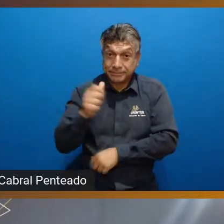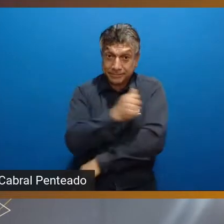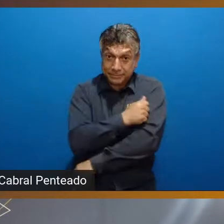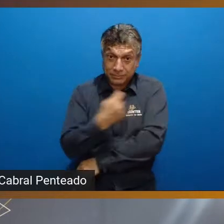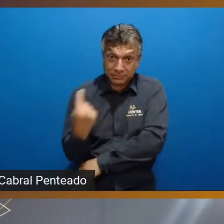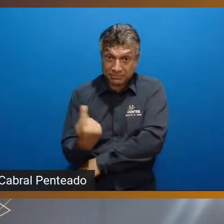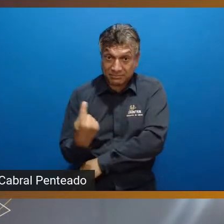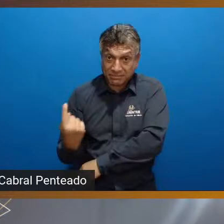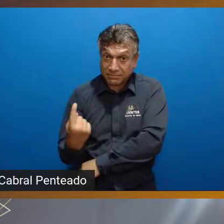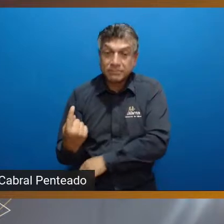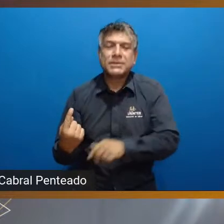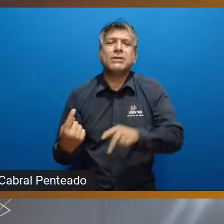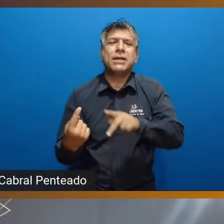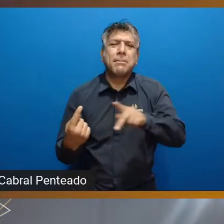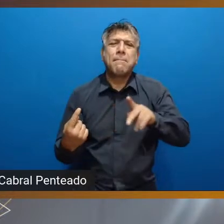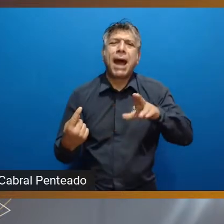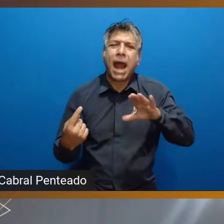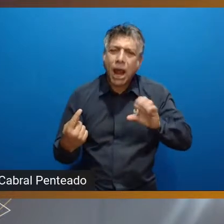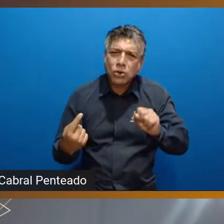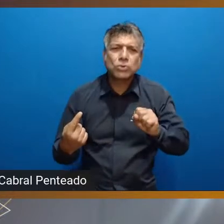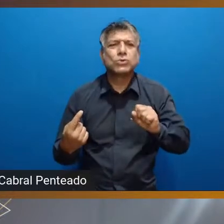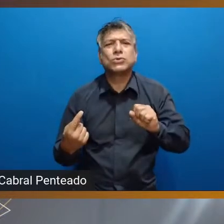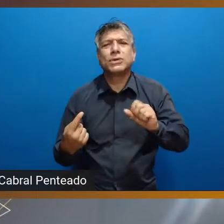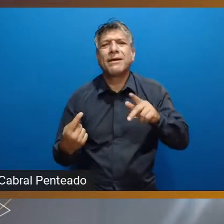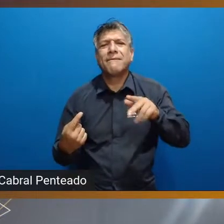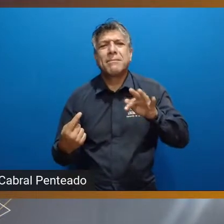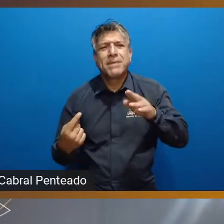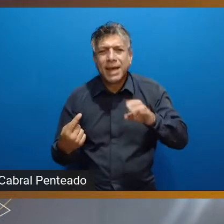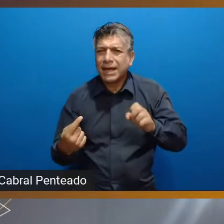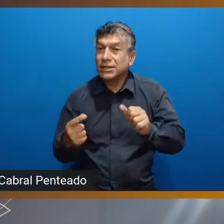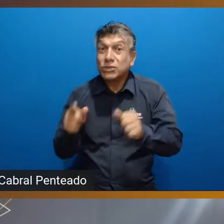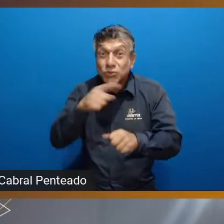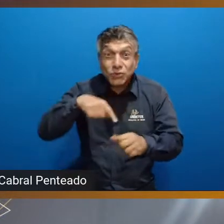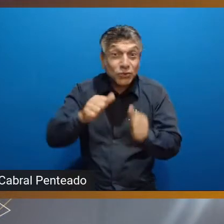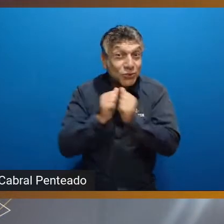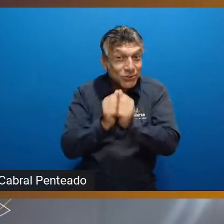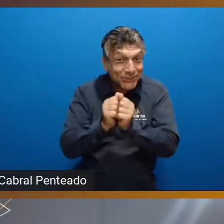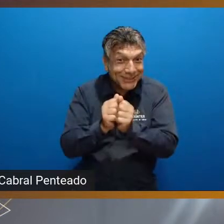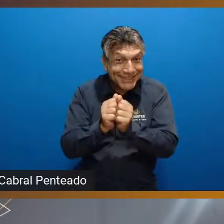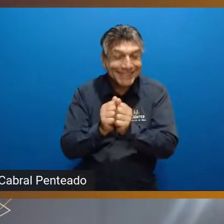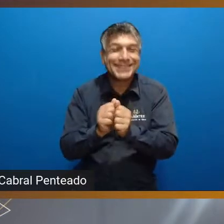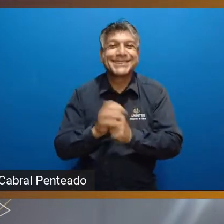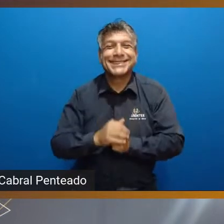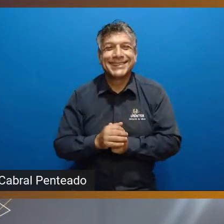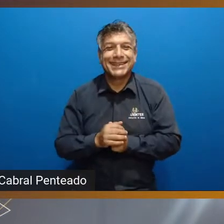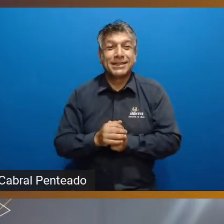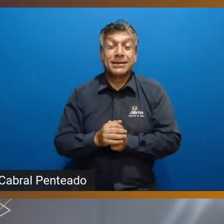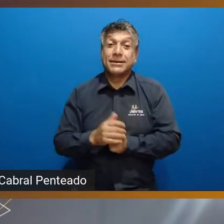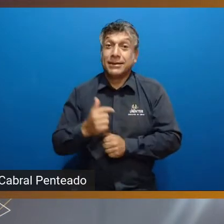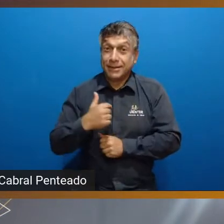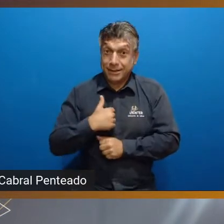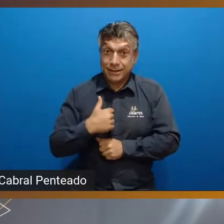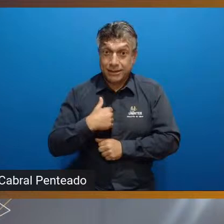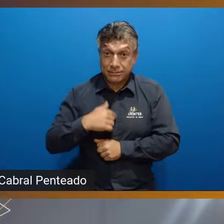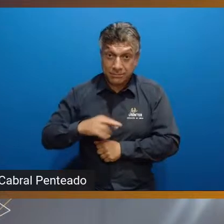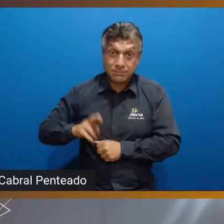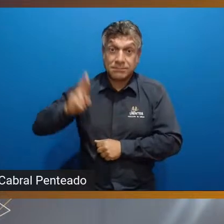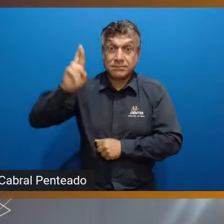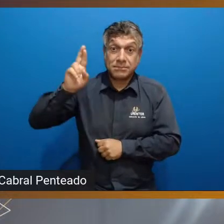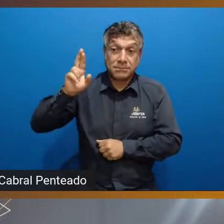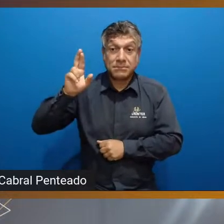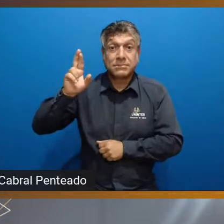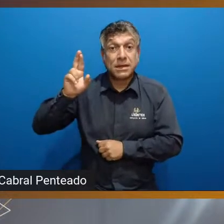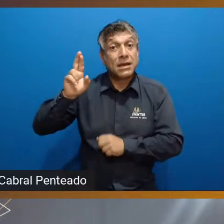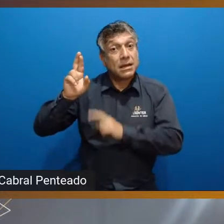coordenação do professor Marcos, da professora Tatiane e de todos vocês que estão nos assistindo aí, então, eu hoje represento o departamento de egresso,